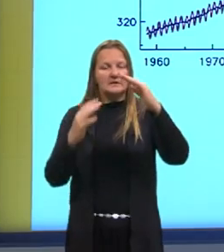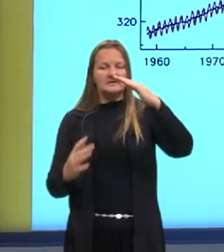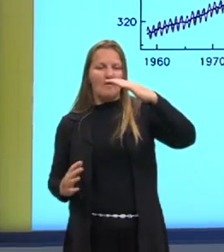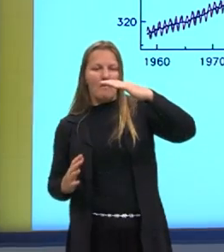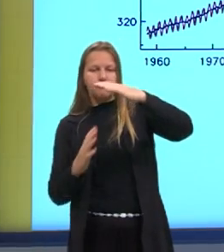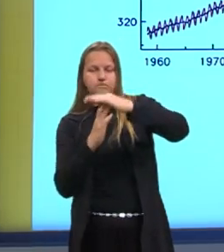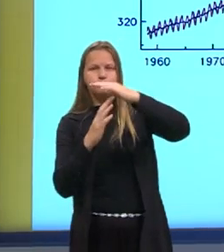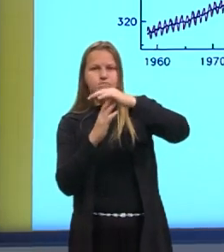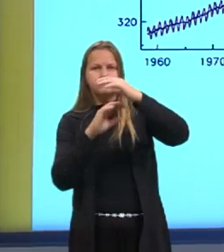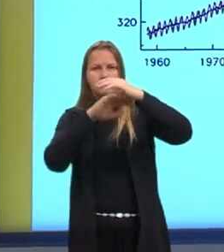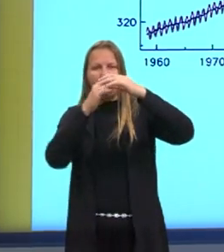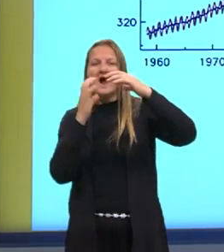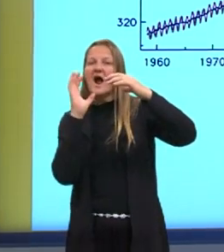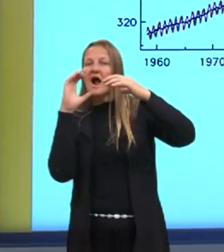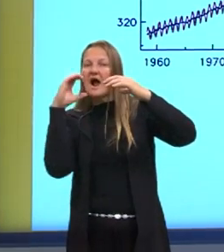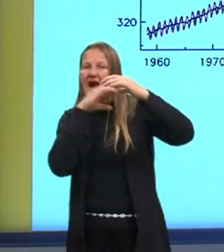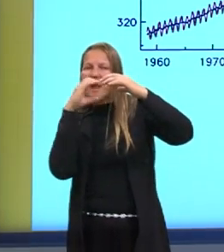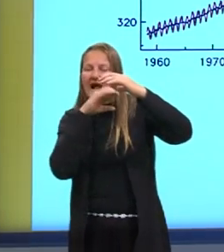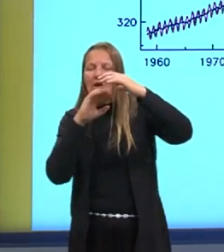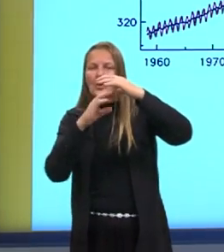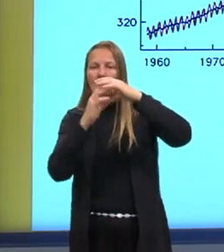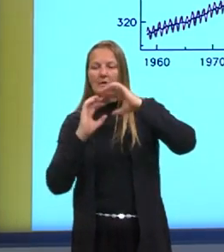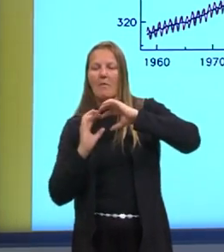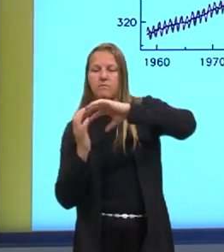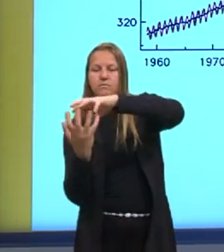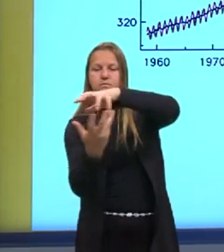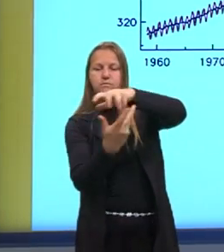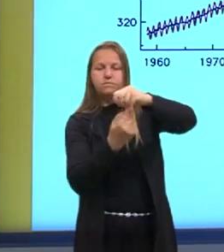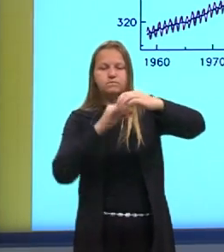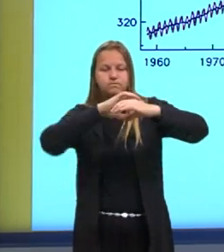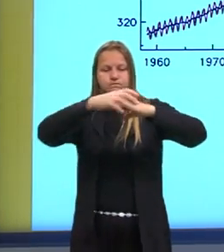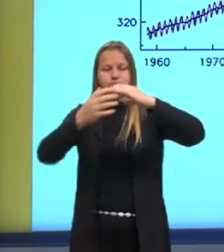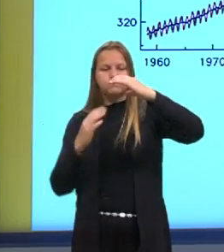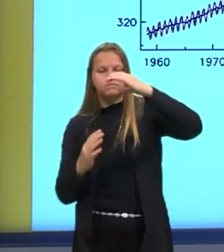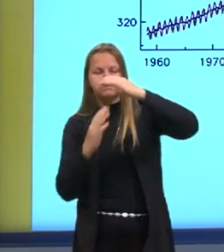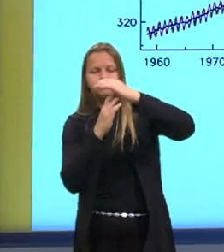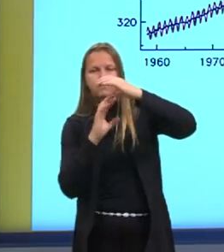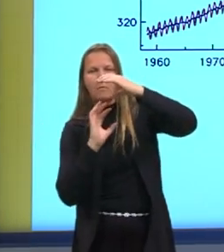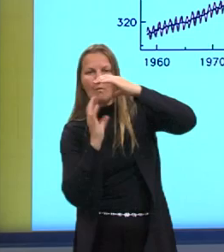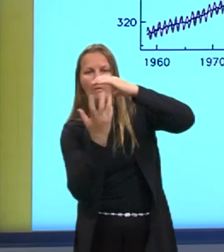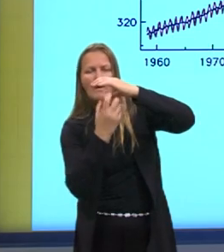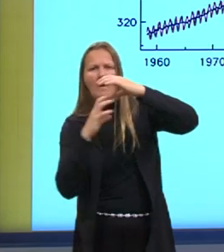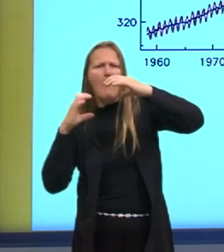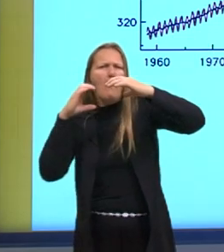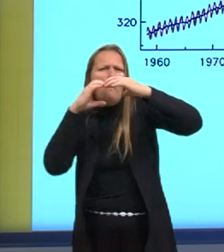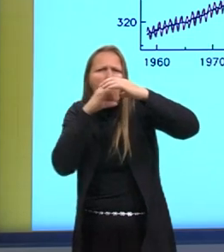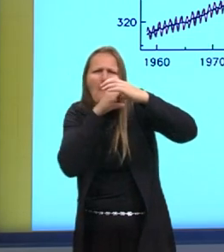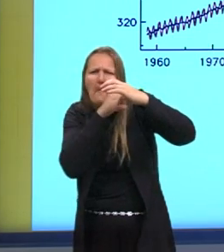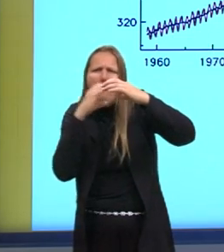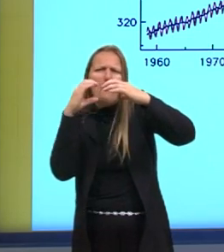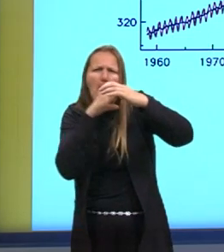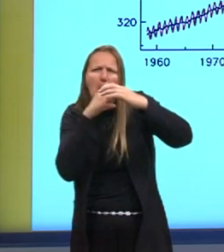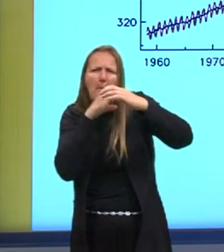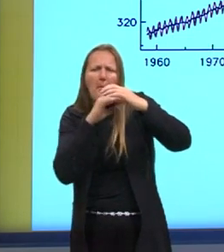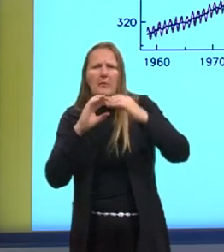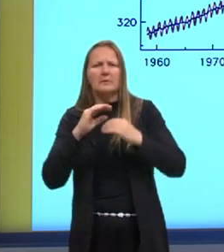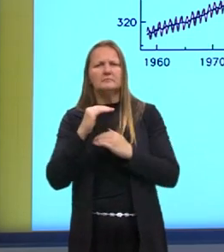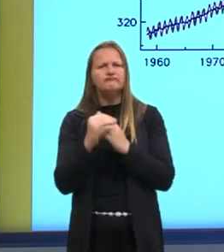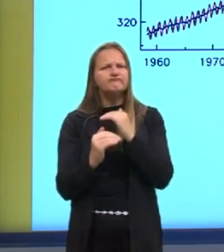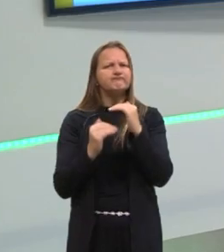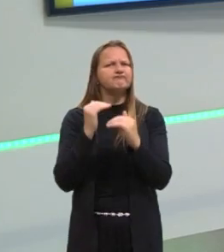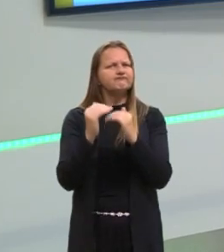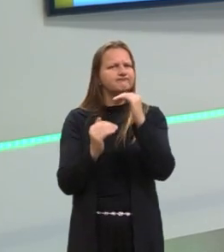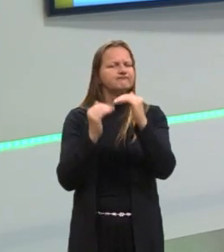retém o calor, tá, gente? Na atmosfera ali, fazendo com que o planeta se aqueça lentamente.